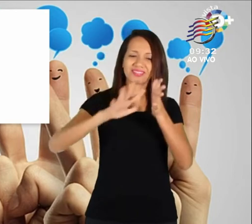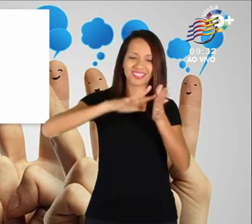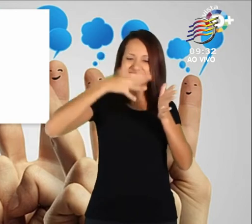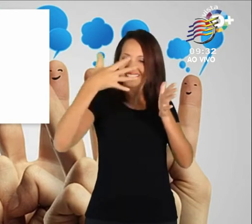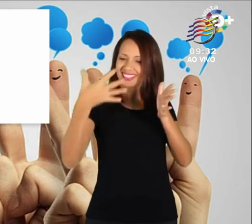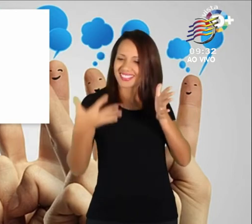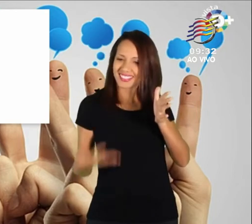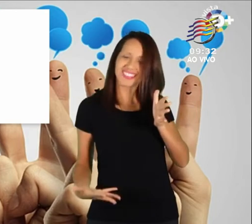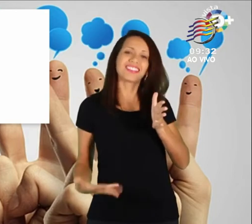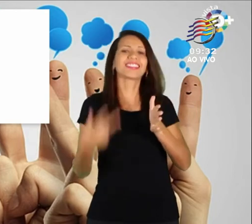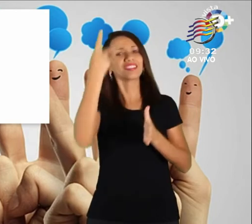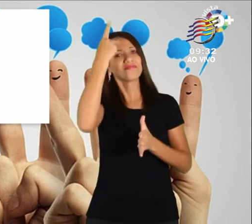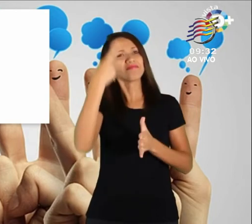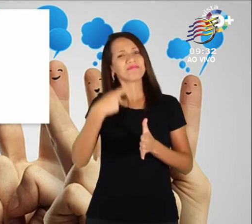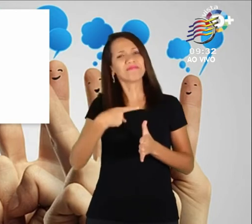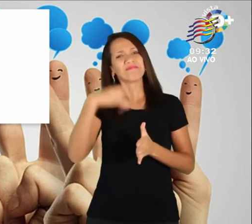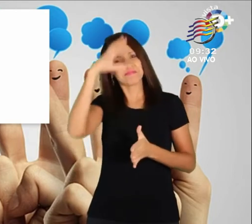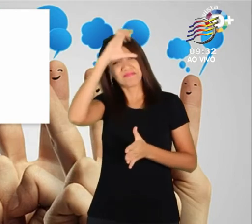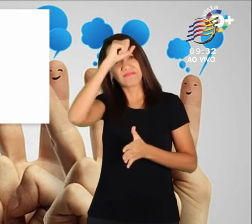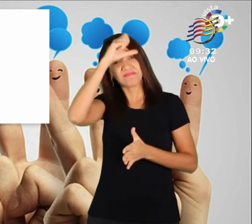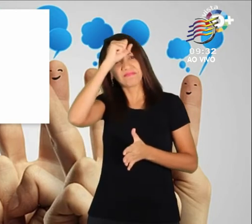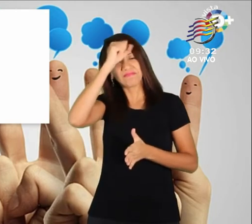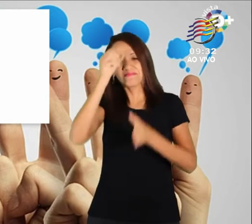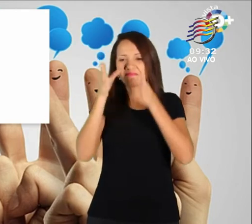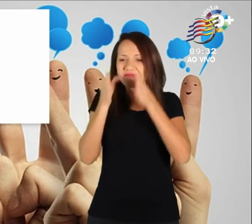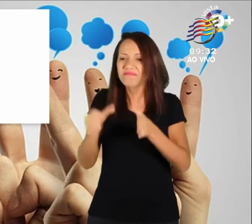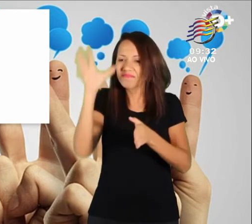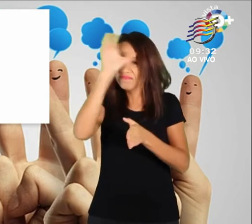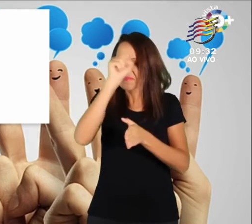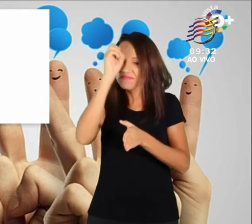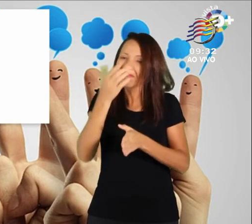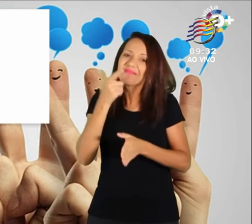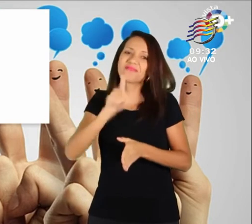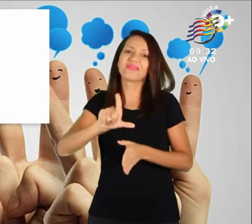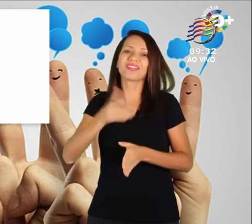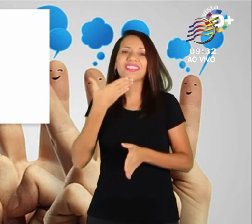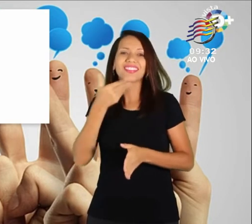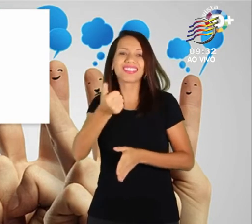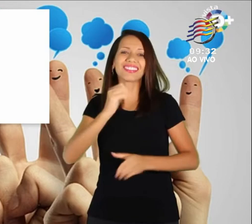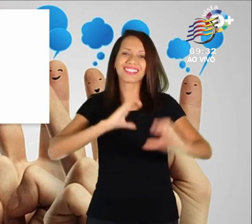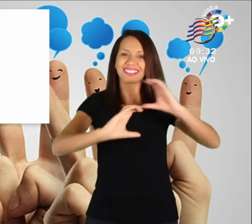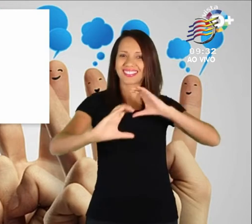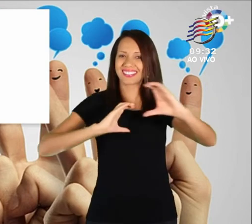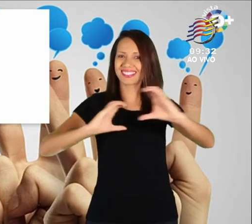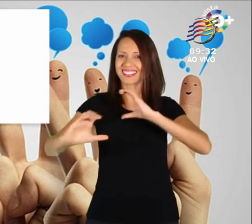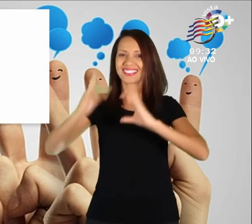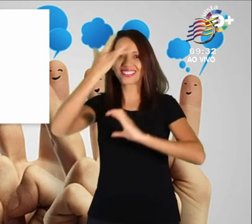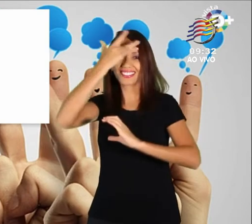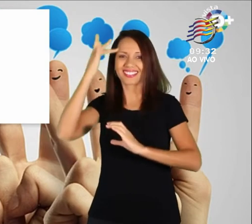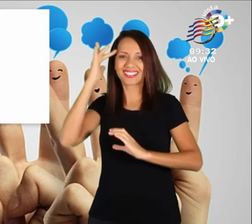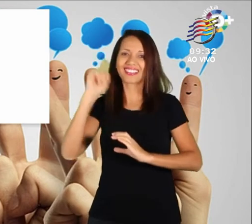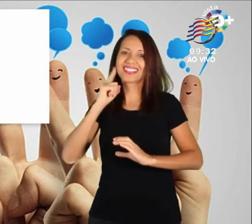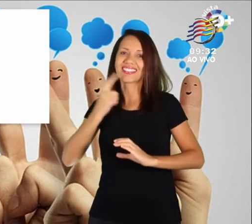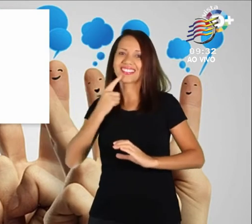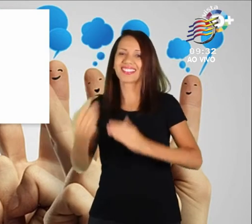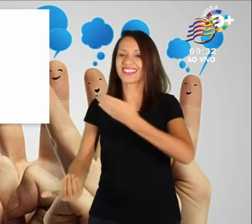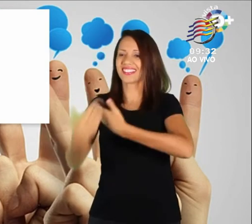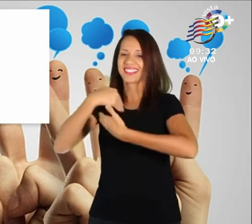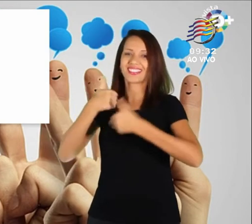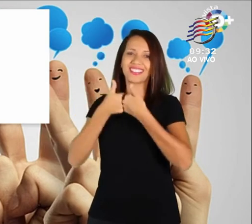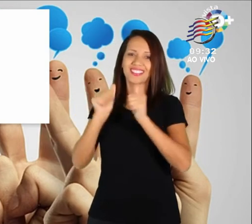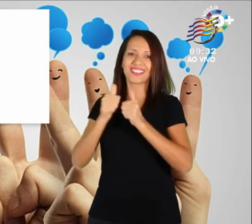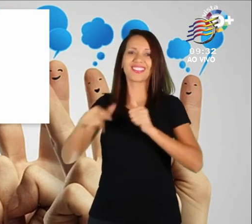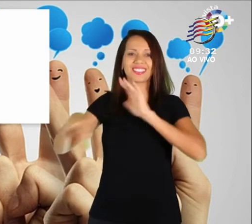sinais por conta própria, a fim de melhorar a comunicação com os passageiros surdos